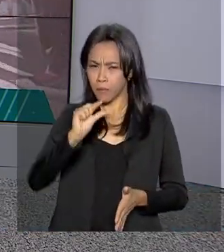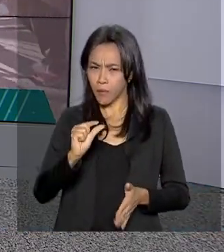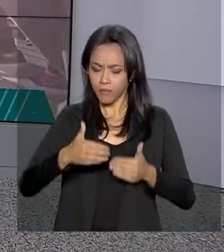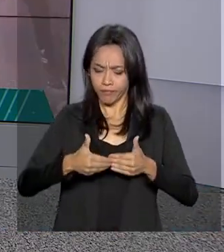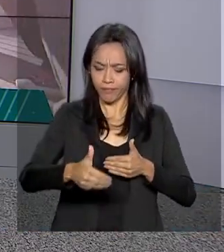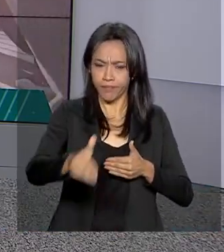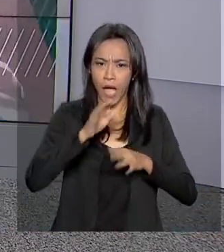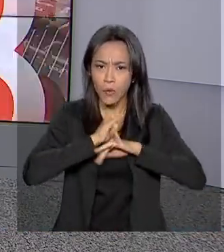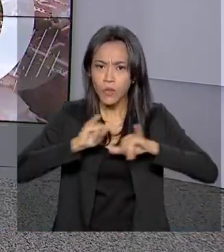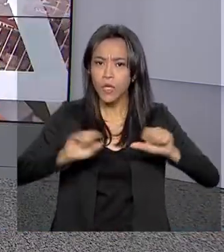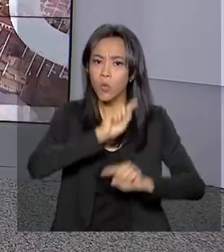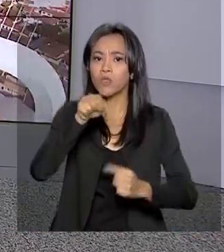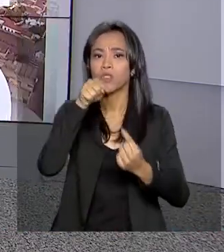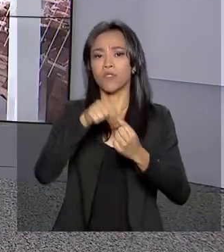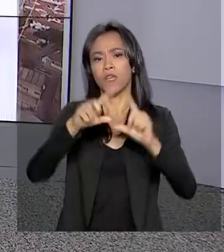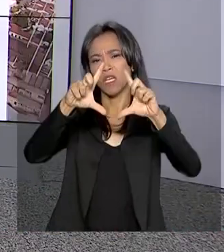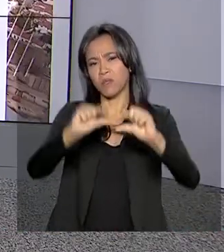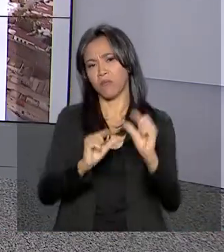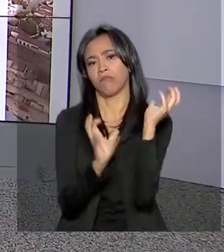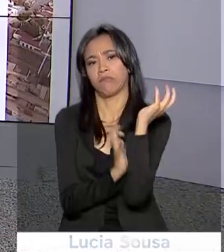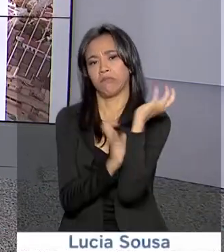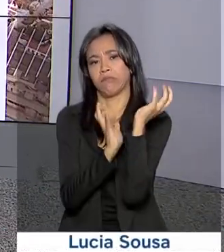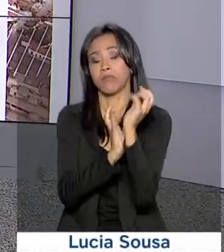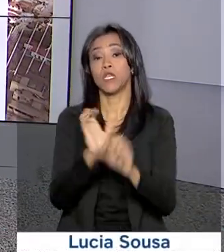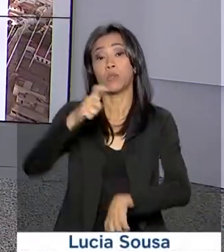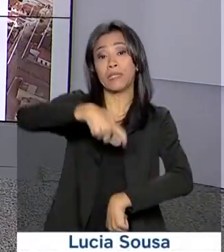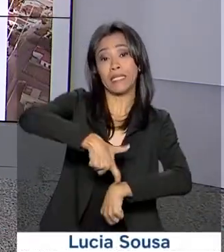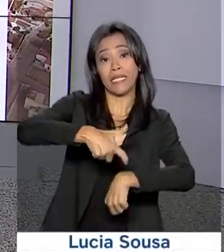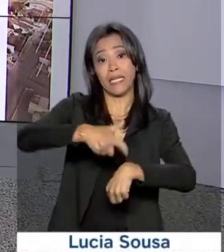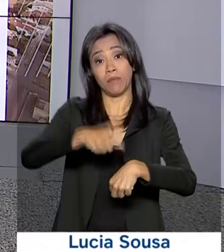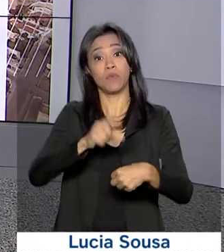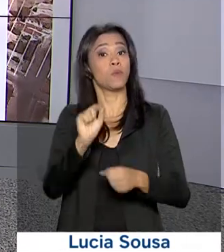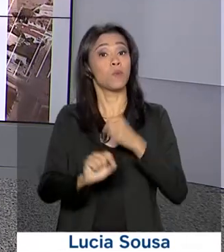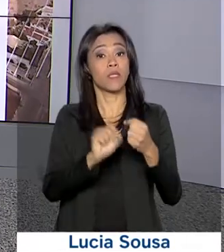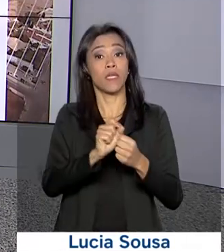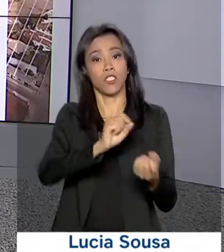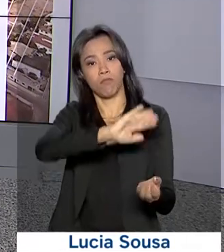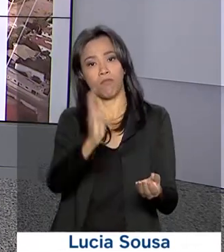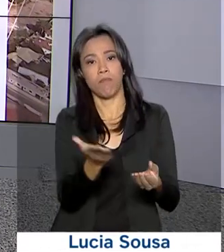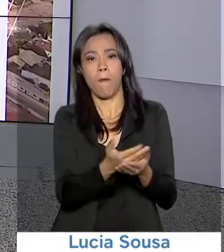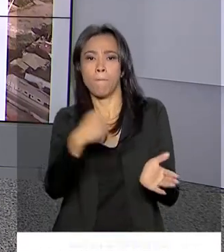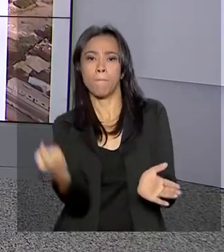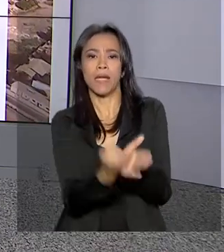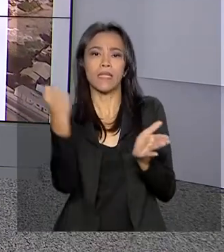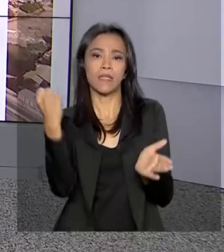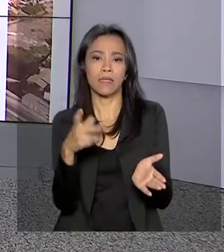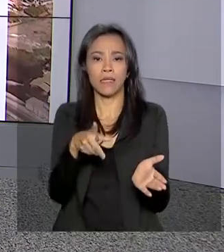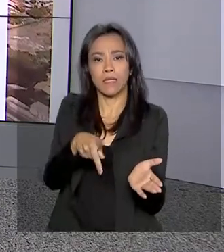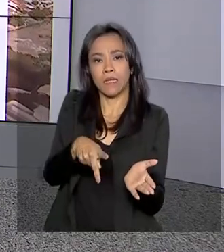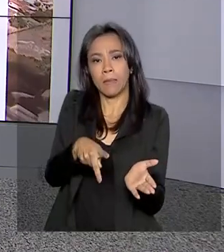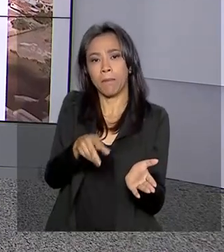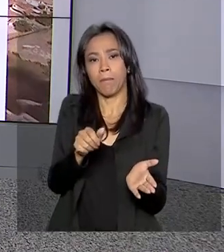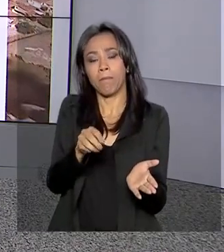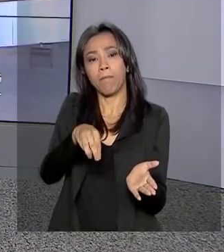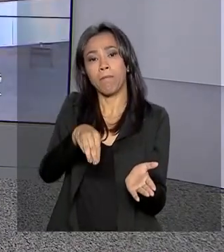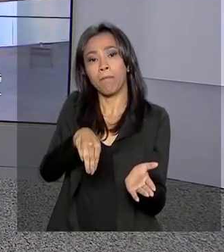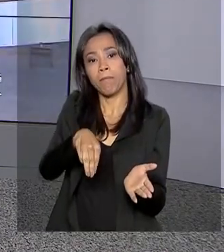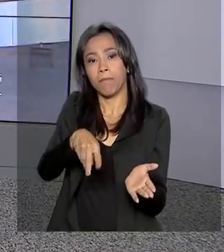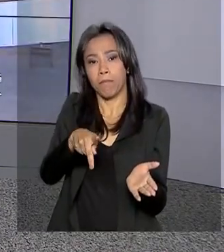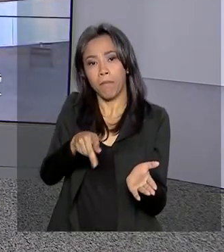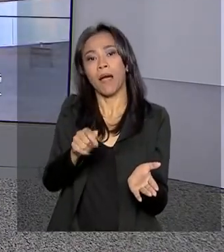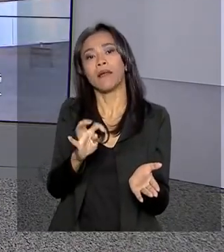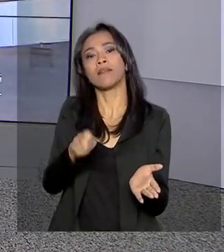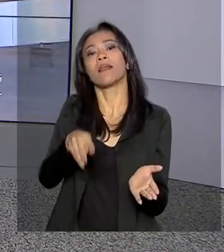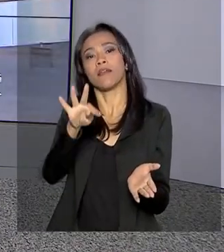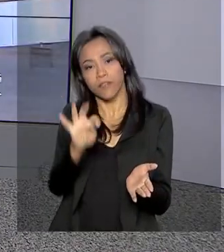para reduzir a burocracia e o tempo nos processos de registro de marcas e patentes. Vamos então agora conversar com o repórter Pablo